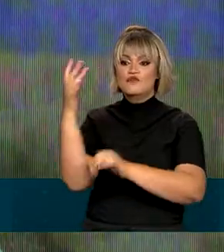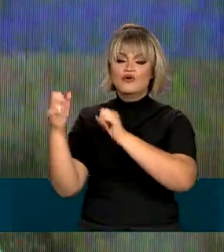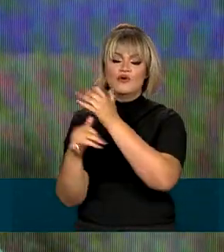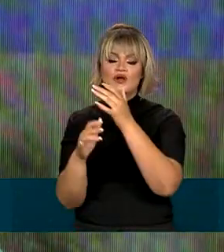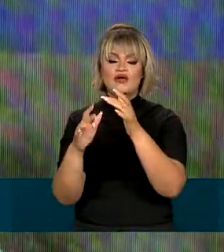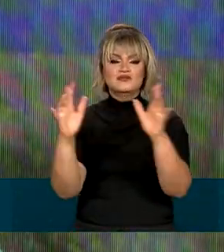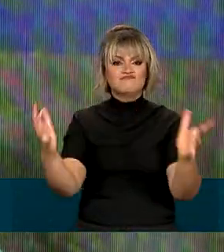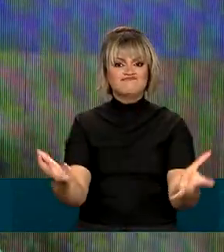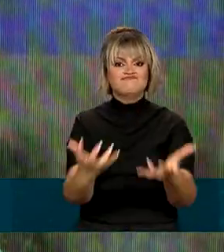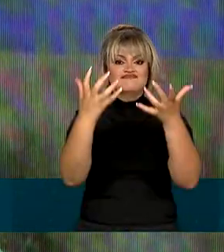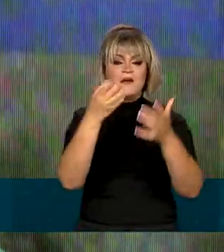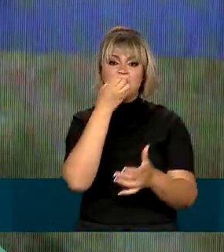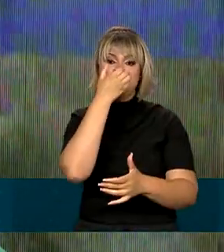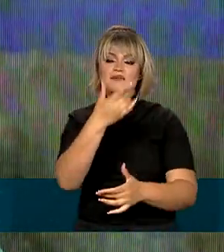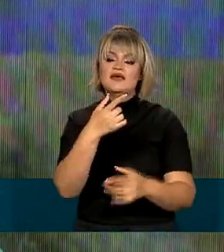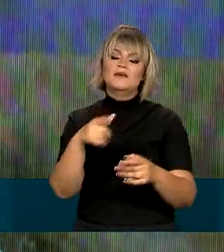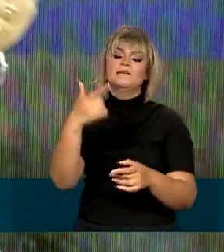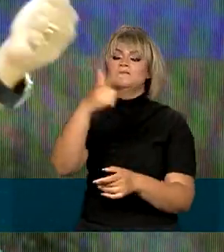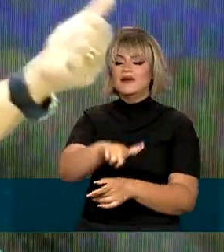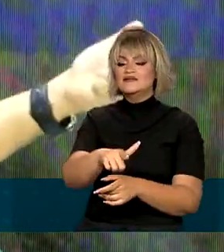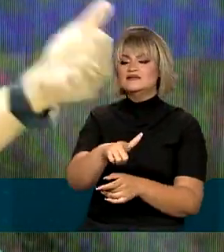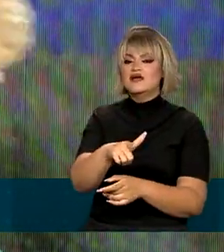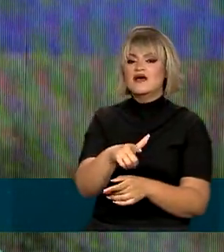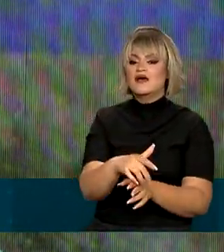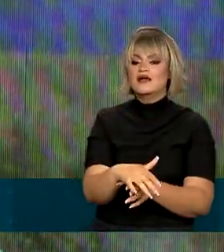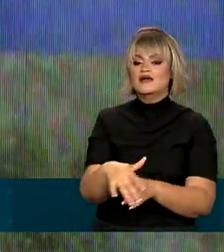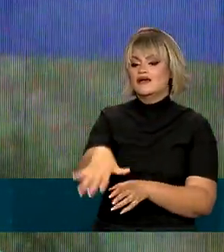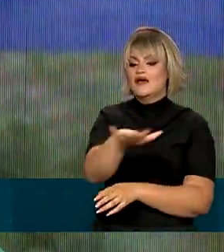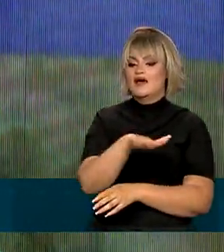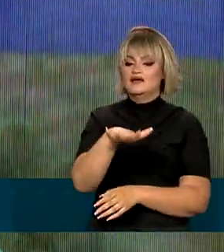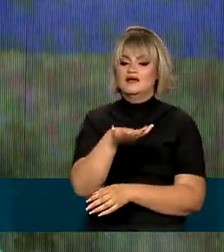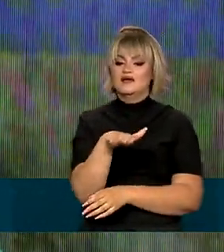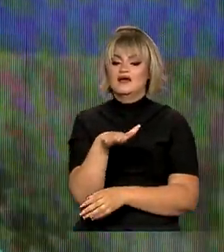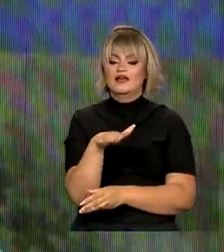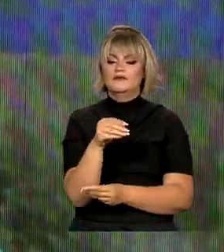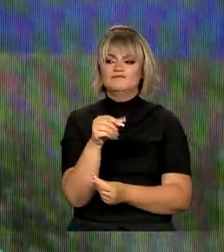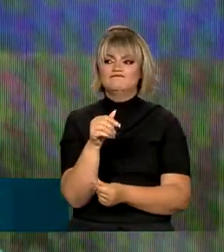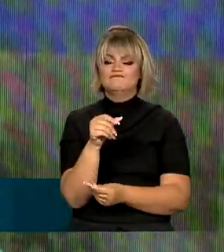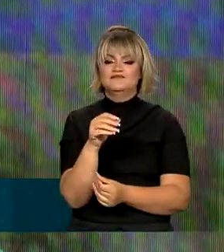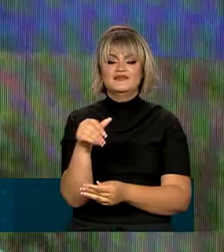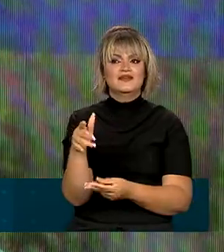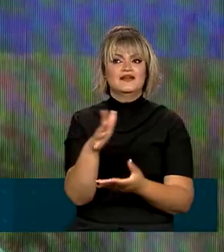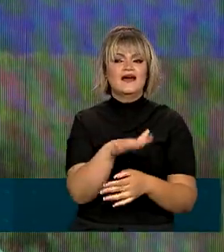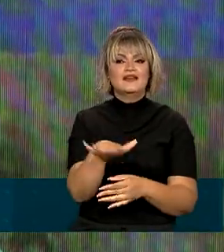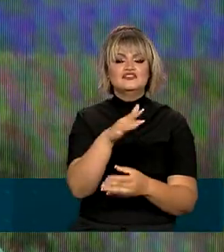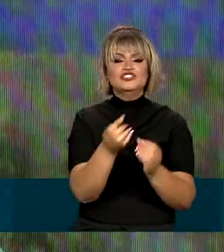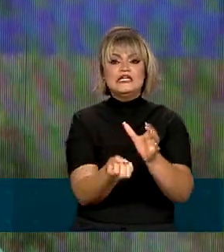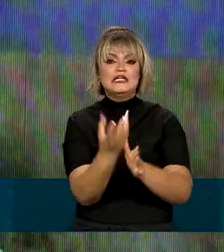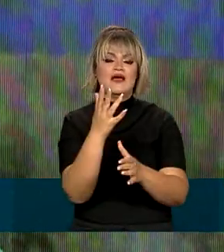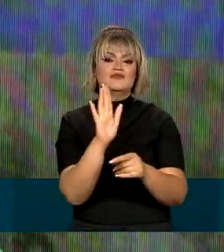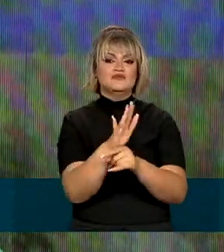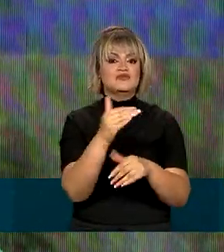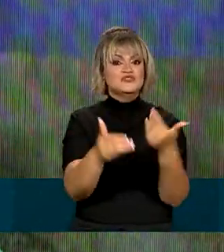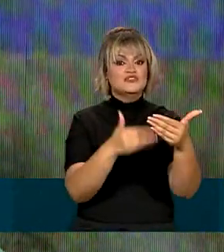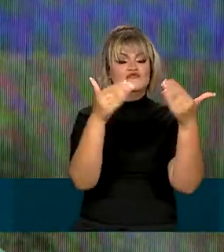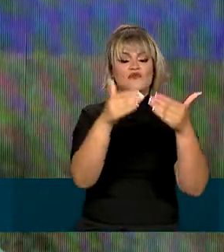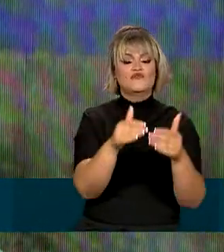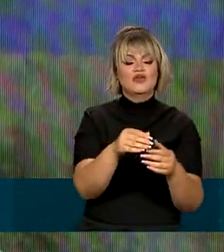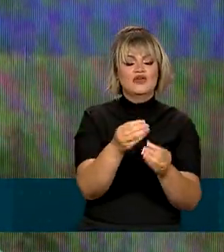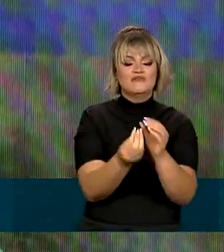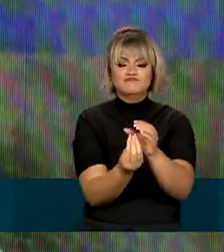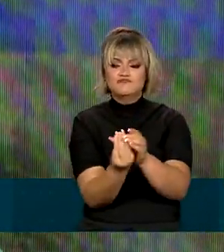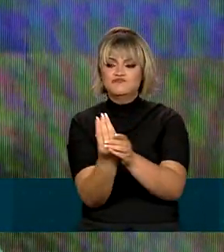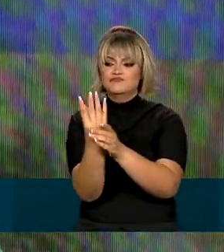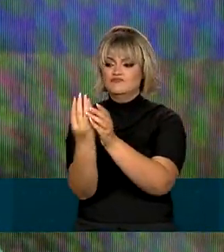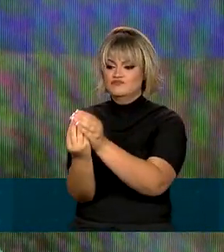regenerando de fato, mas você trabalhar na parte de criar, desenvolver viveiros de mudas